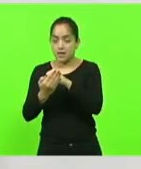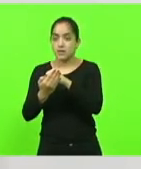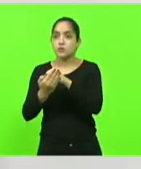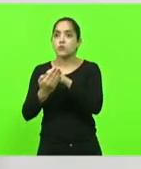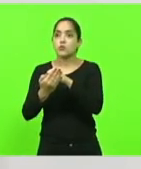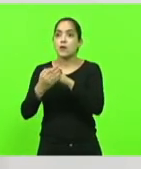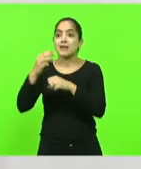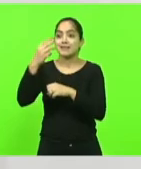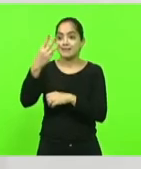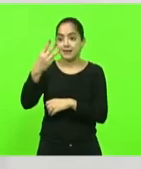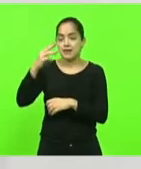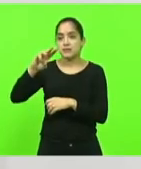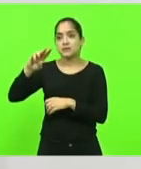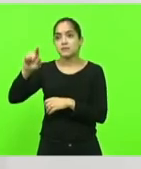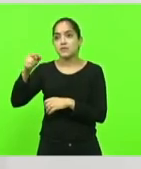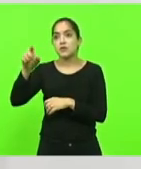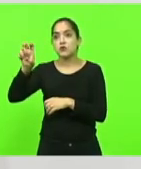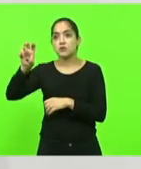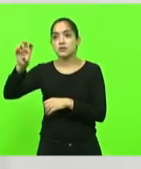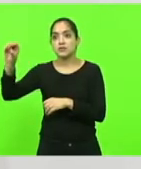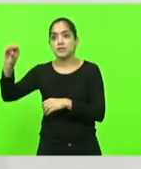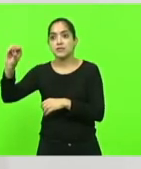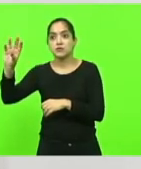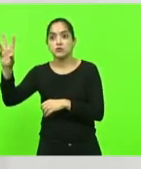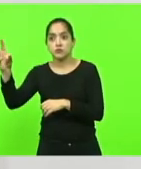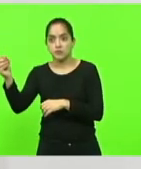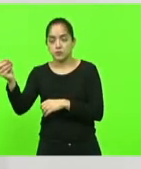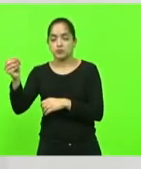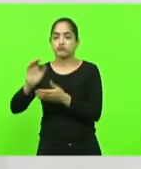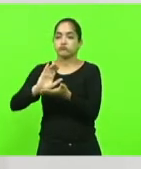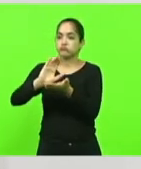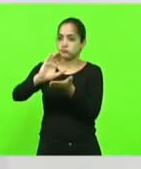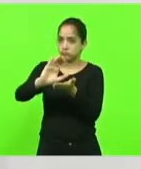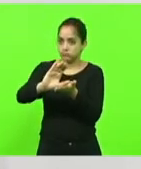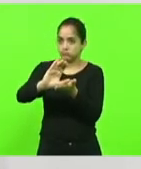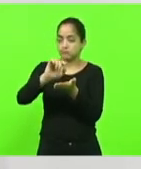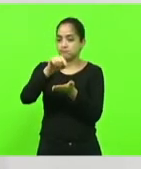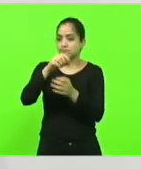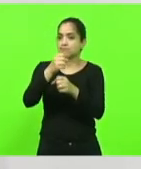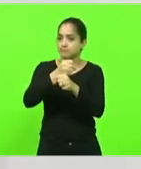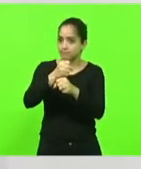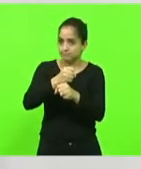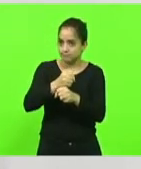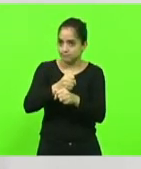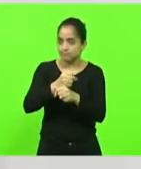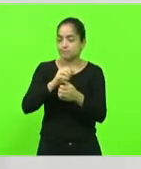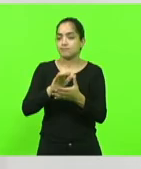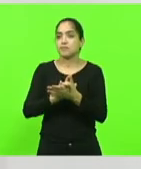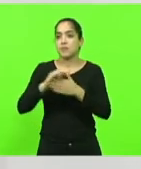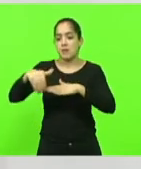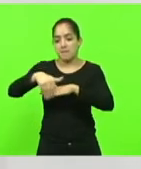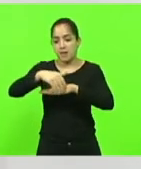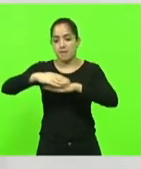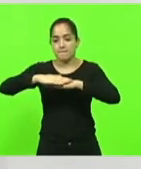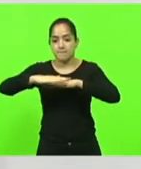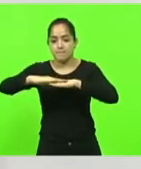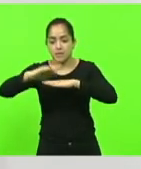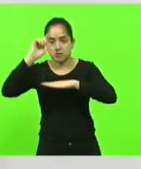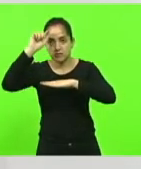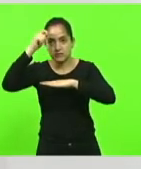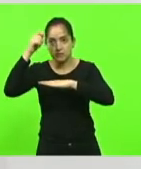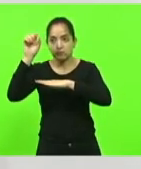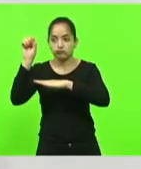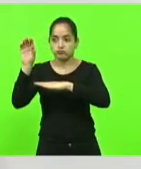3 milhões e 500 mil vai ser realizado ali a construção dessa escola. Pavimentação, drenagem, passeio público e sinalização,